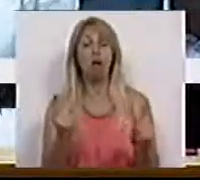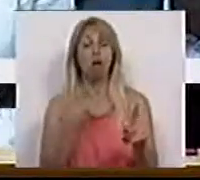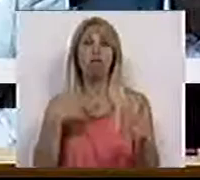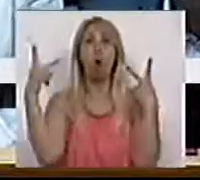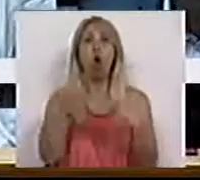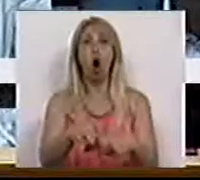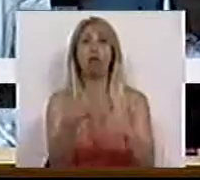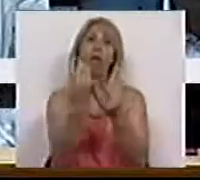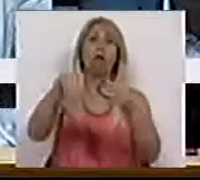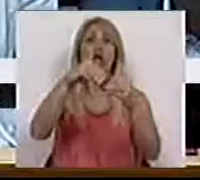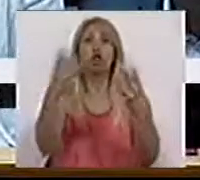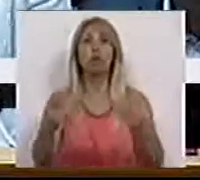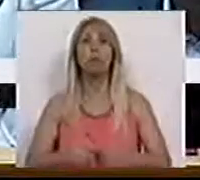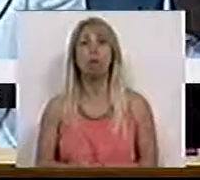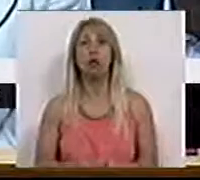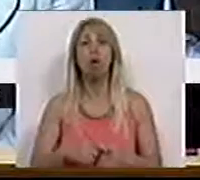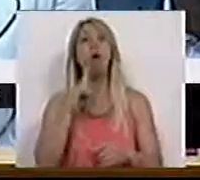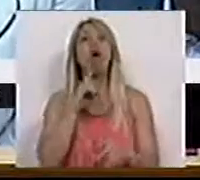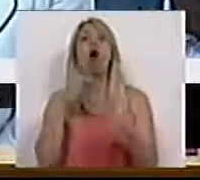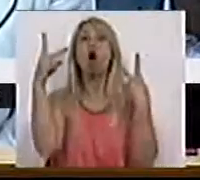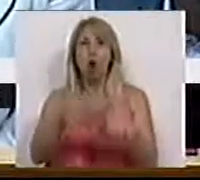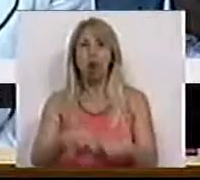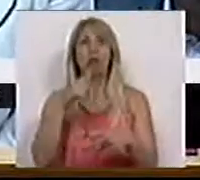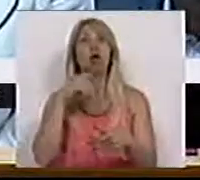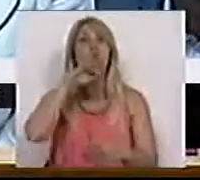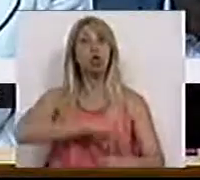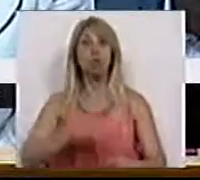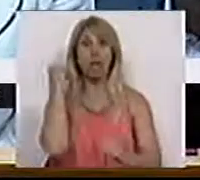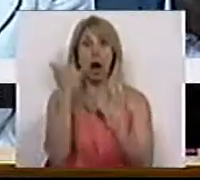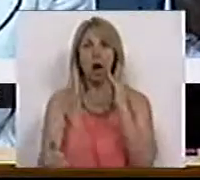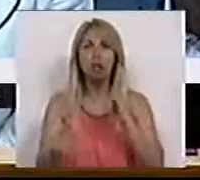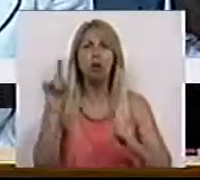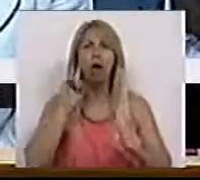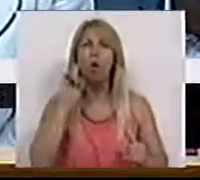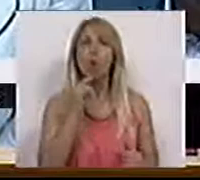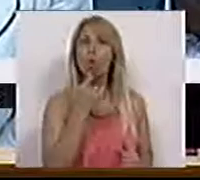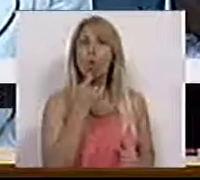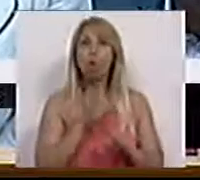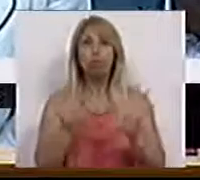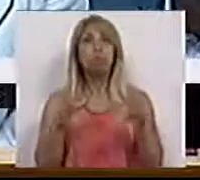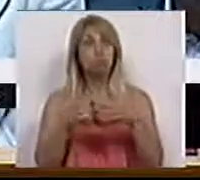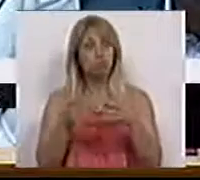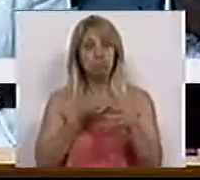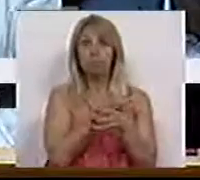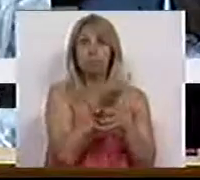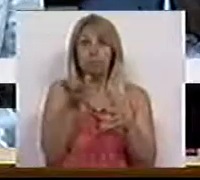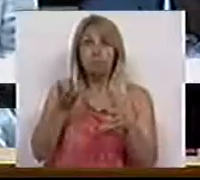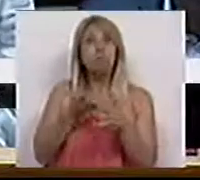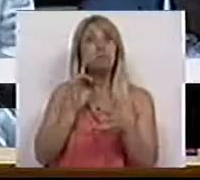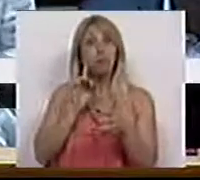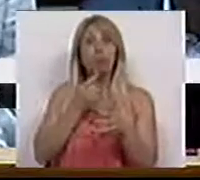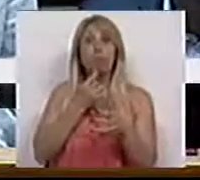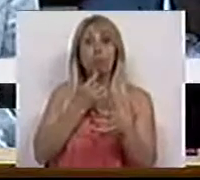os senhores vão cortar no subsídio de risco, tão importante a uma série de categorias que